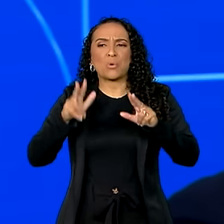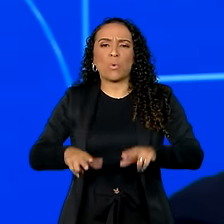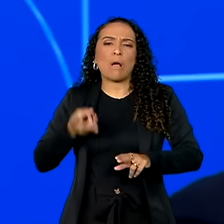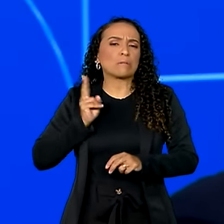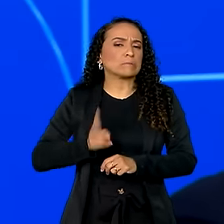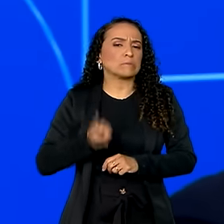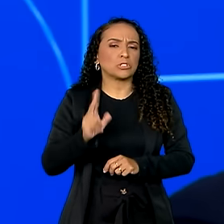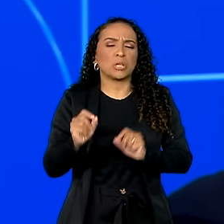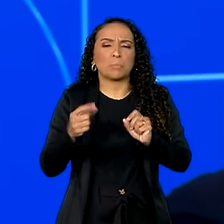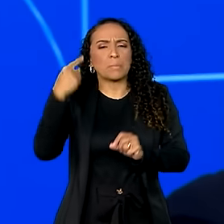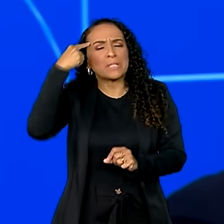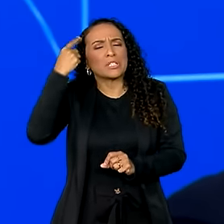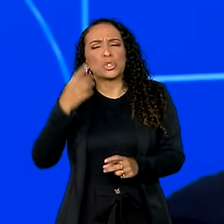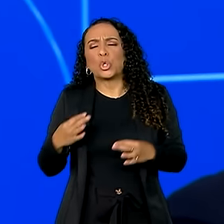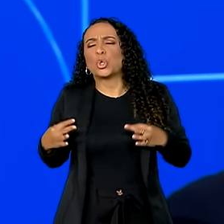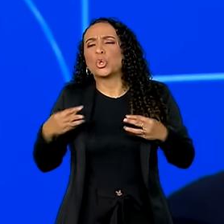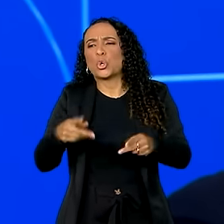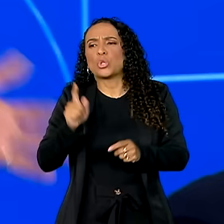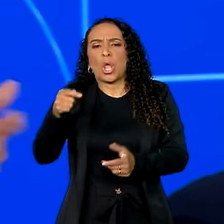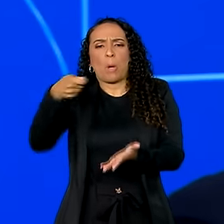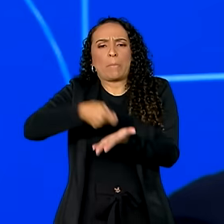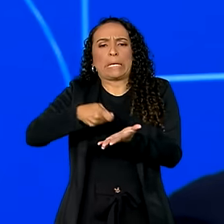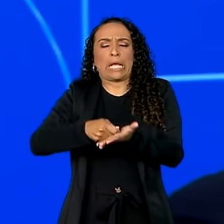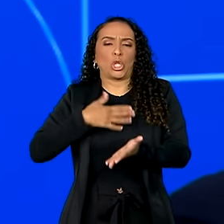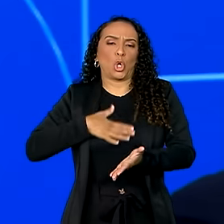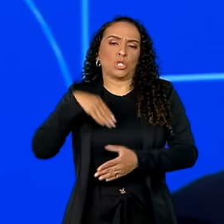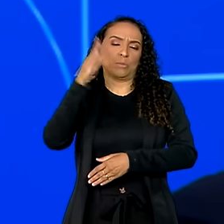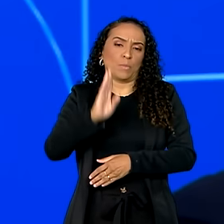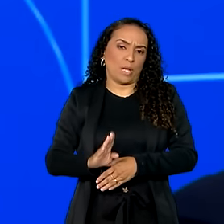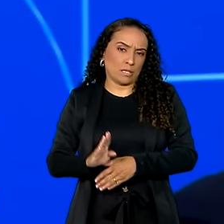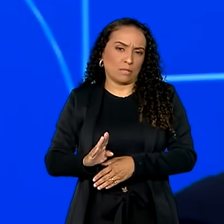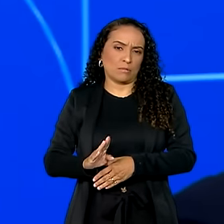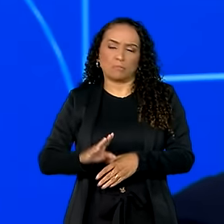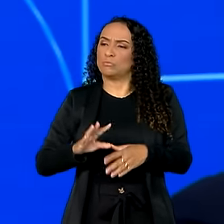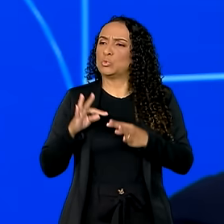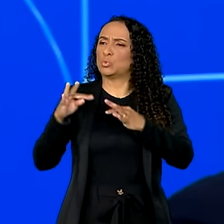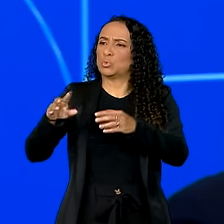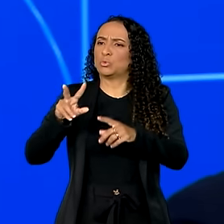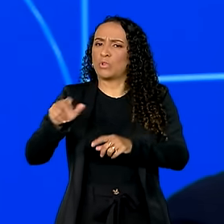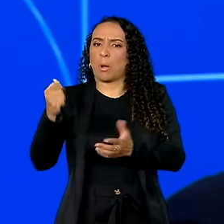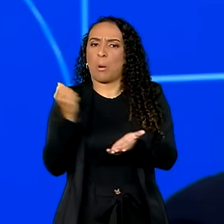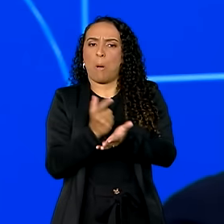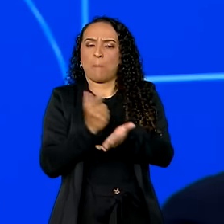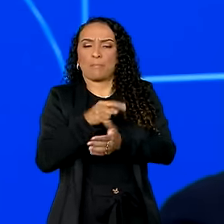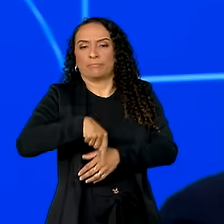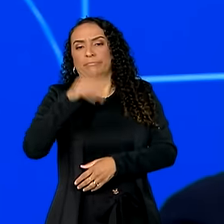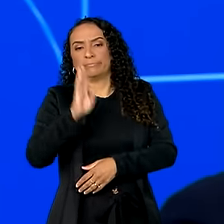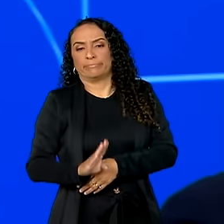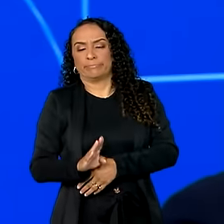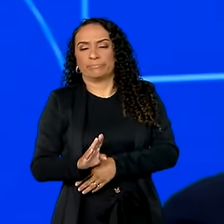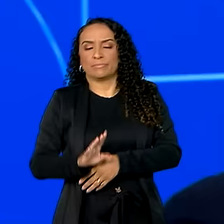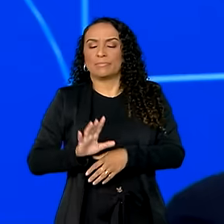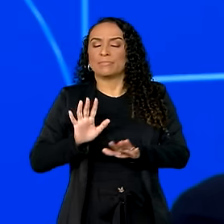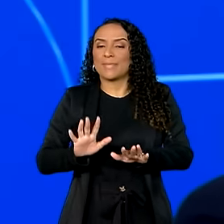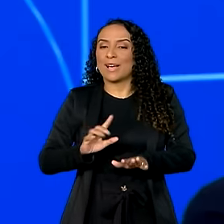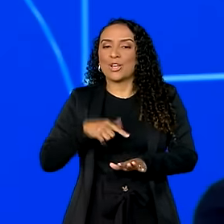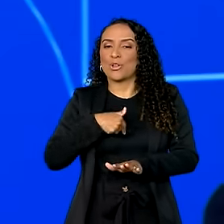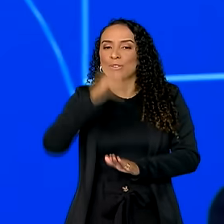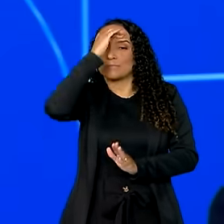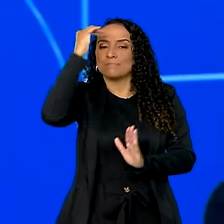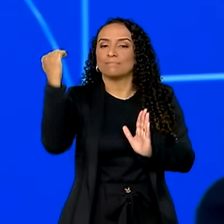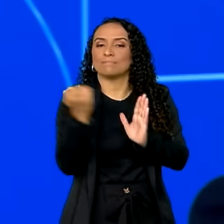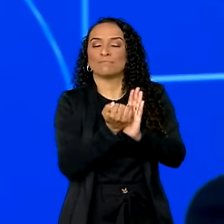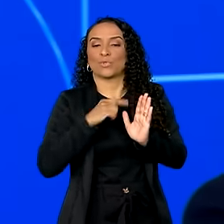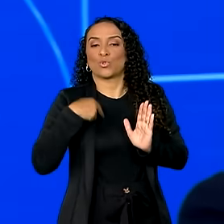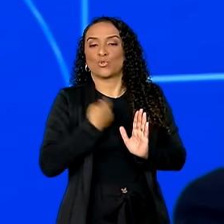agiu, achando que todo mundo é obrigado a gostar do Brasil, que todo mundo vai comprar no Brasil, sem que a gente cumpra com as